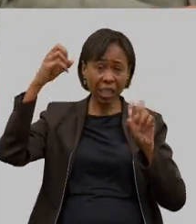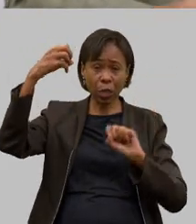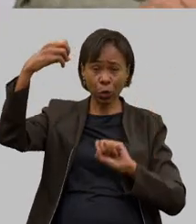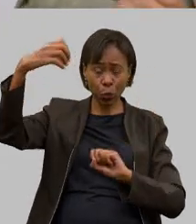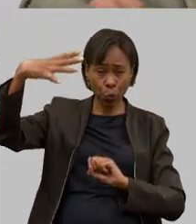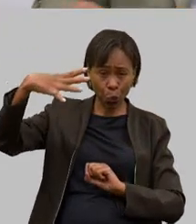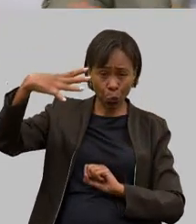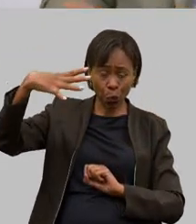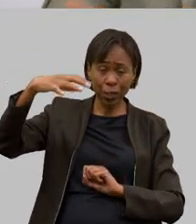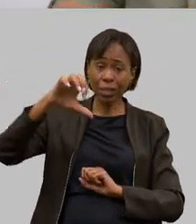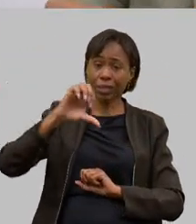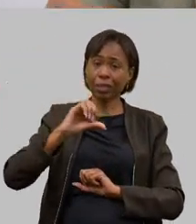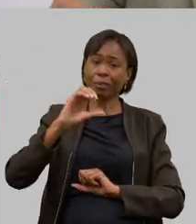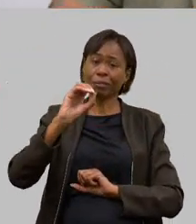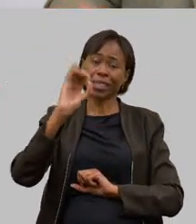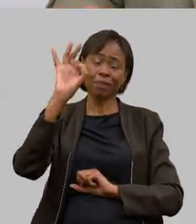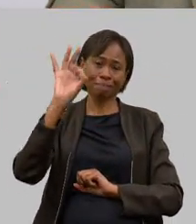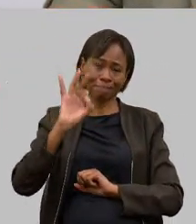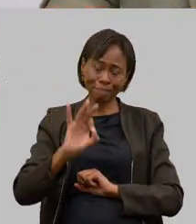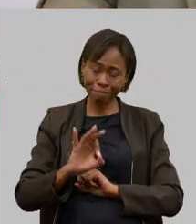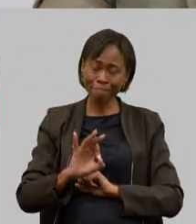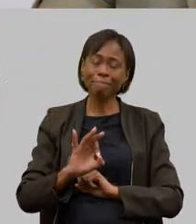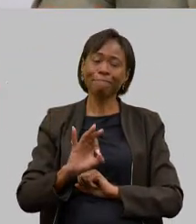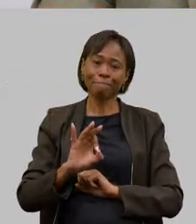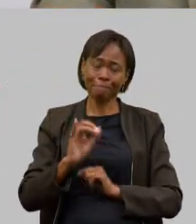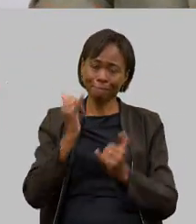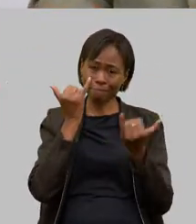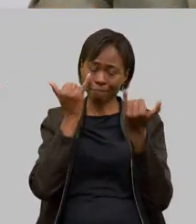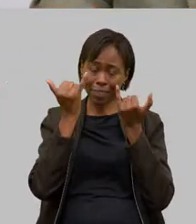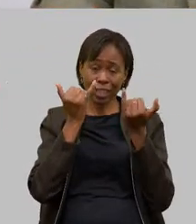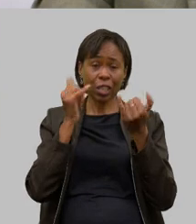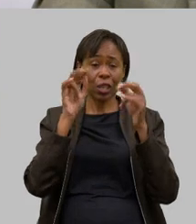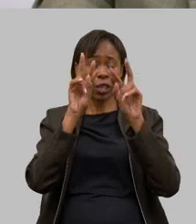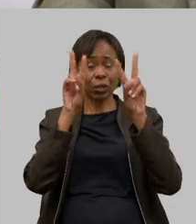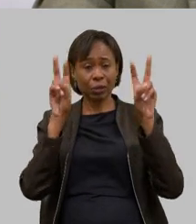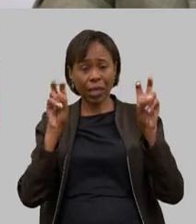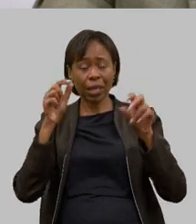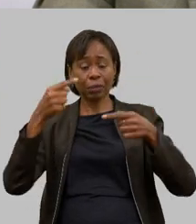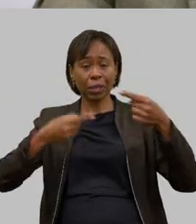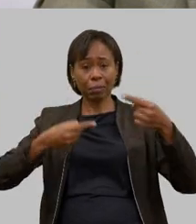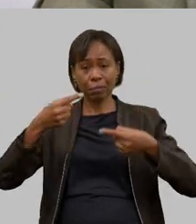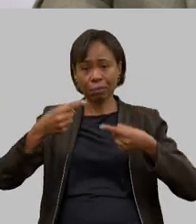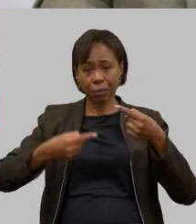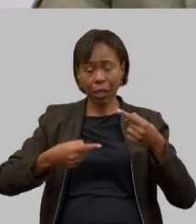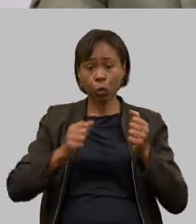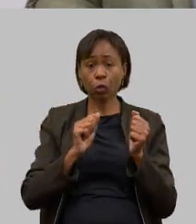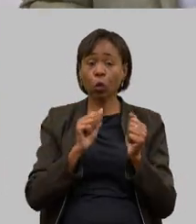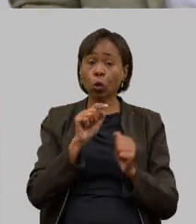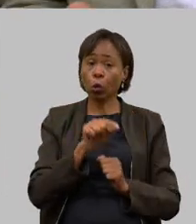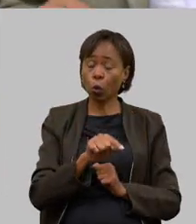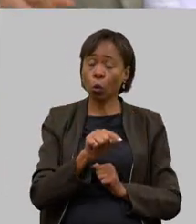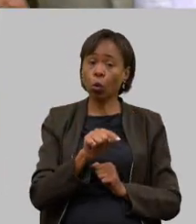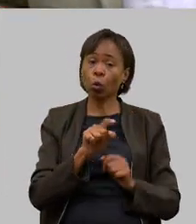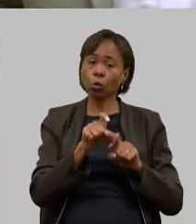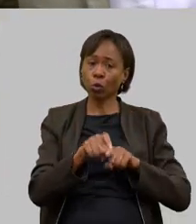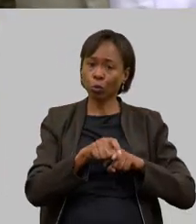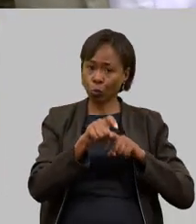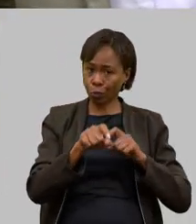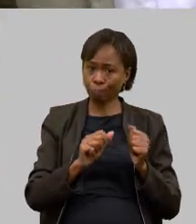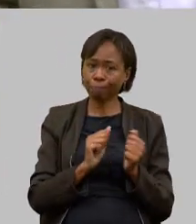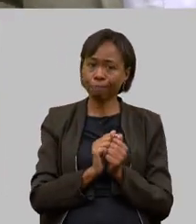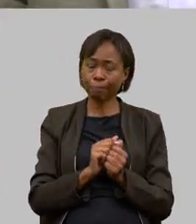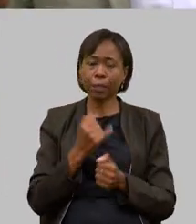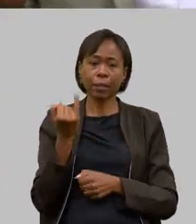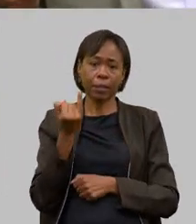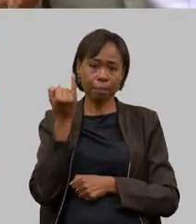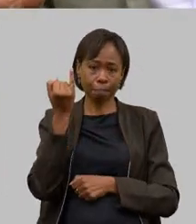90% do nosso tempo e do debate junto aos produtores rurais nós sabemos o quanto isso é importante então